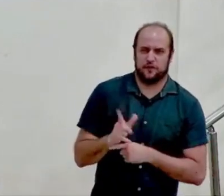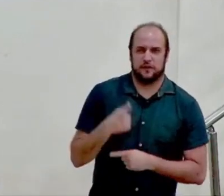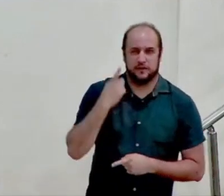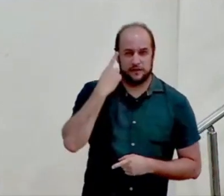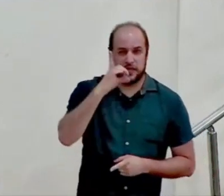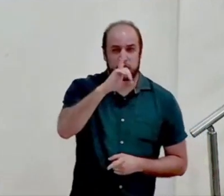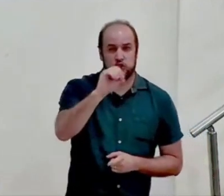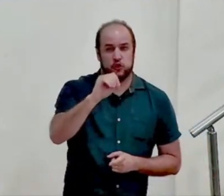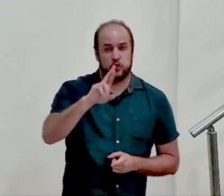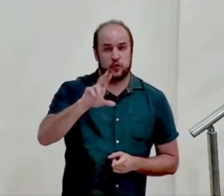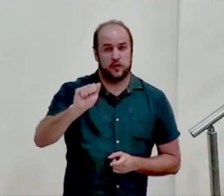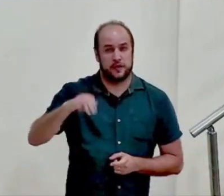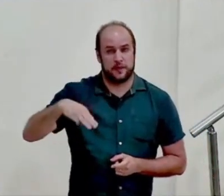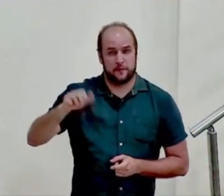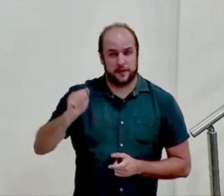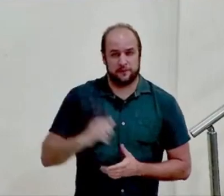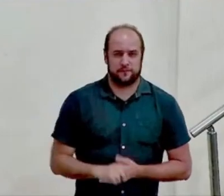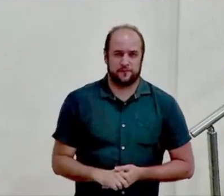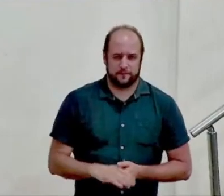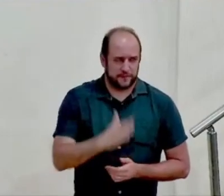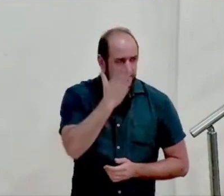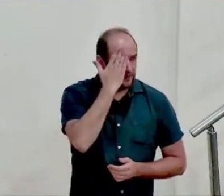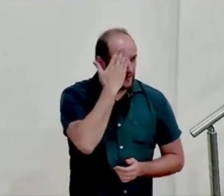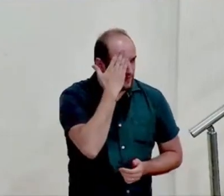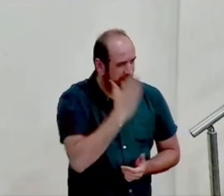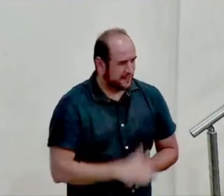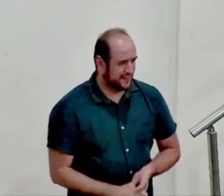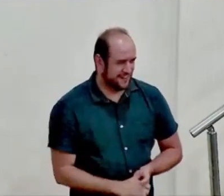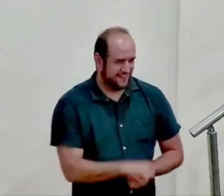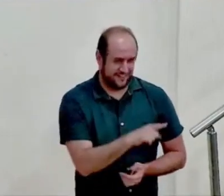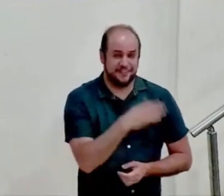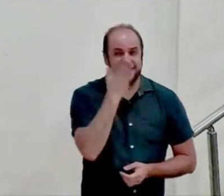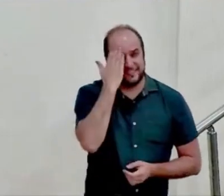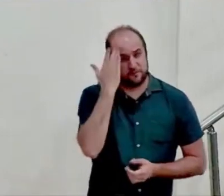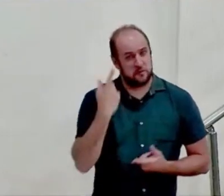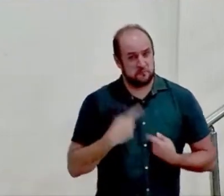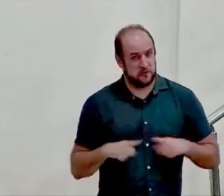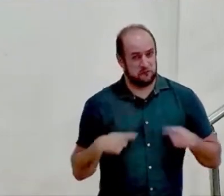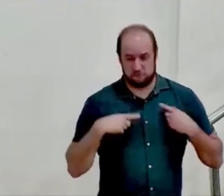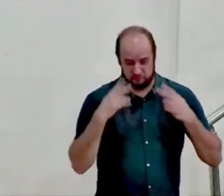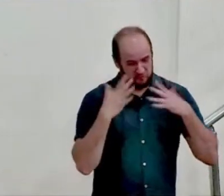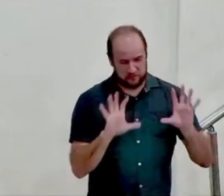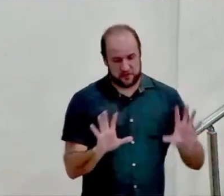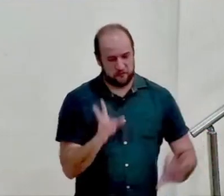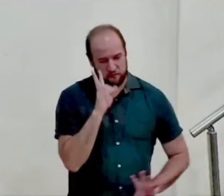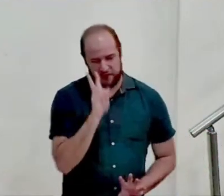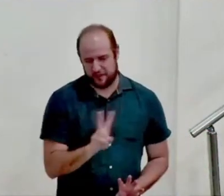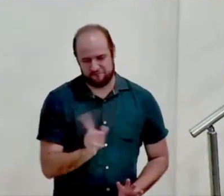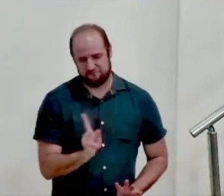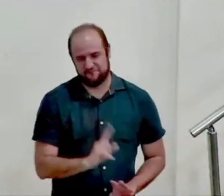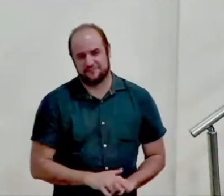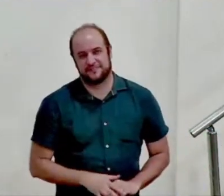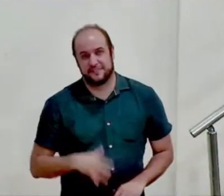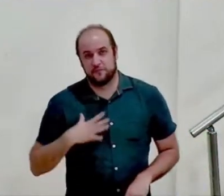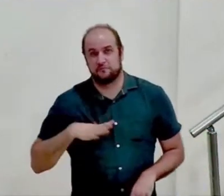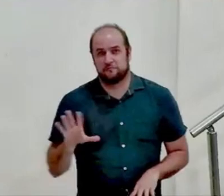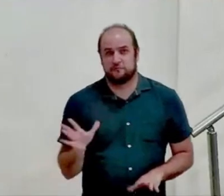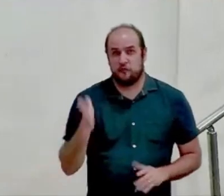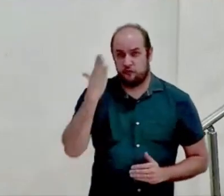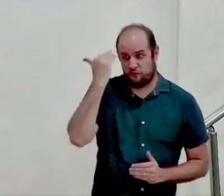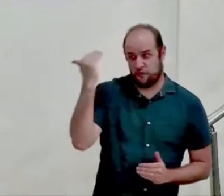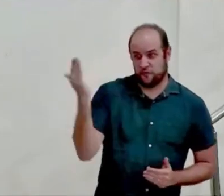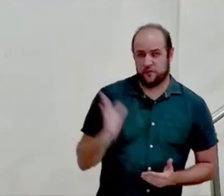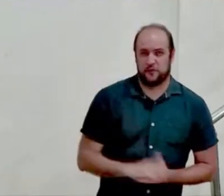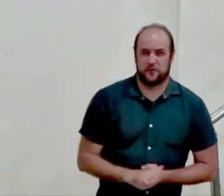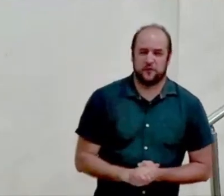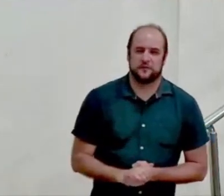é dorama sabe né Flávia não assista série coreana está na moda agora as